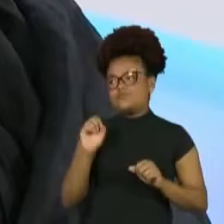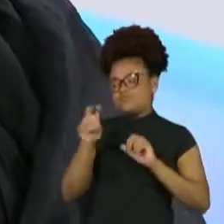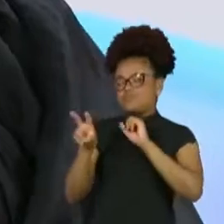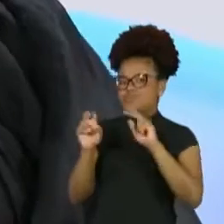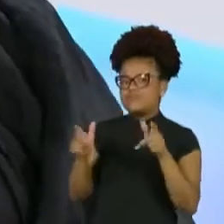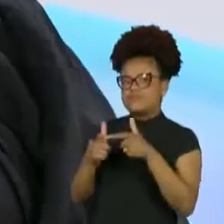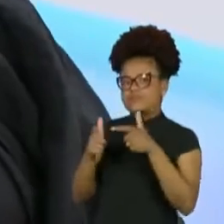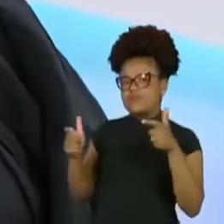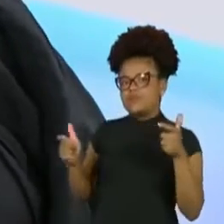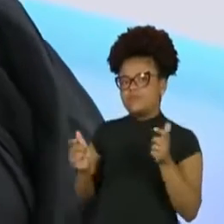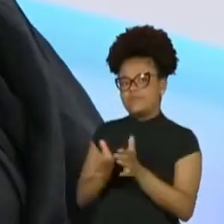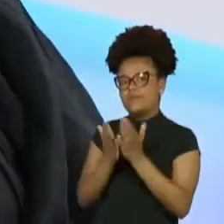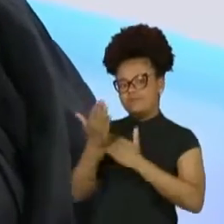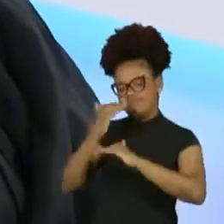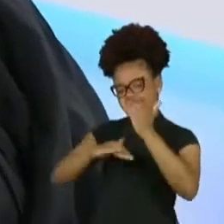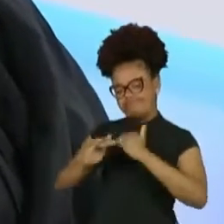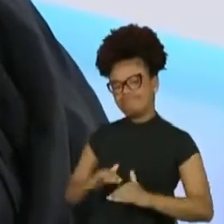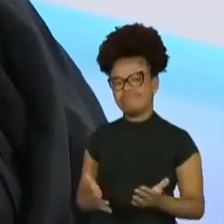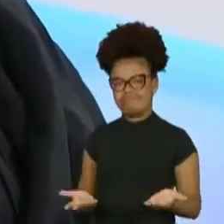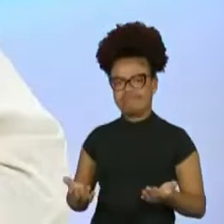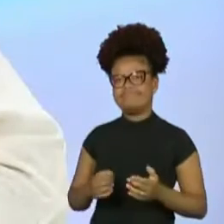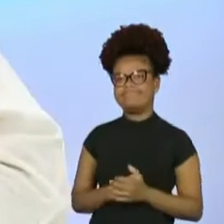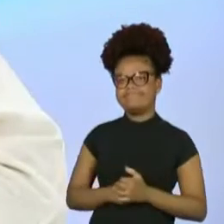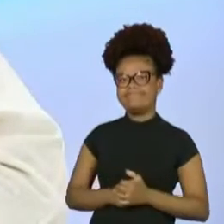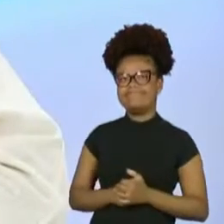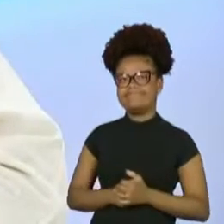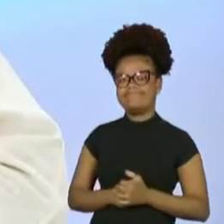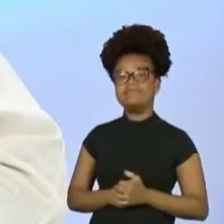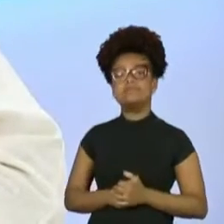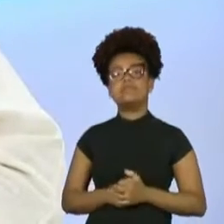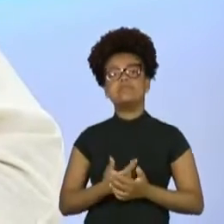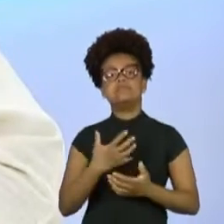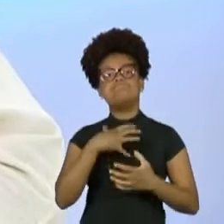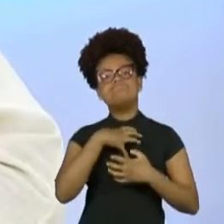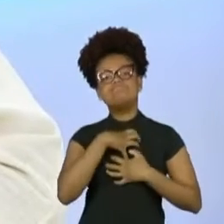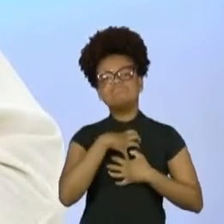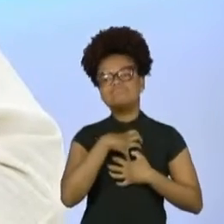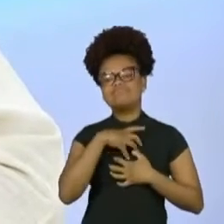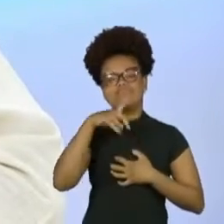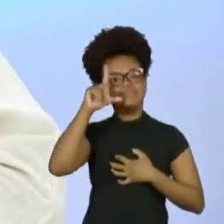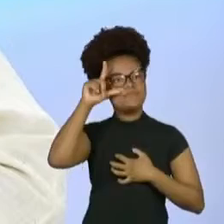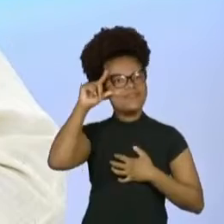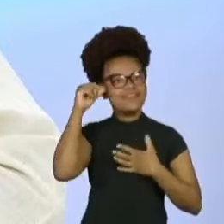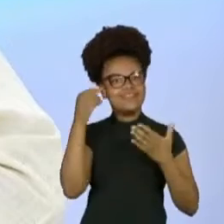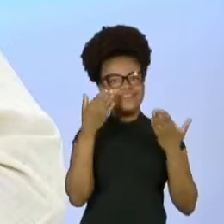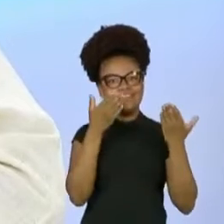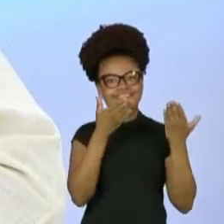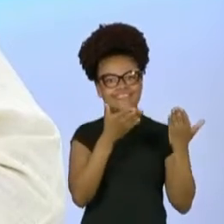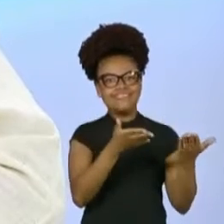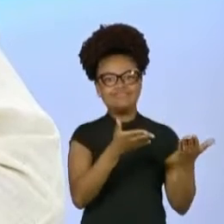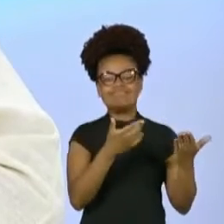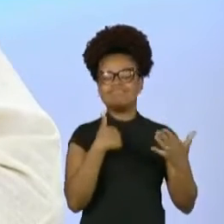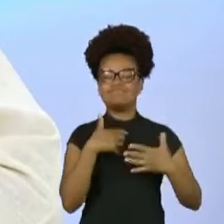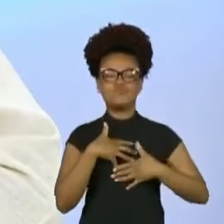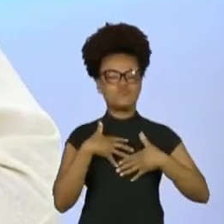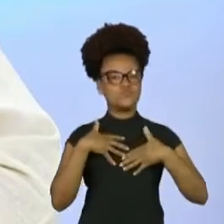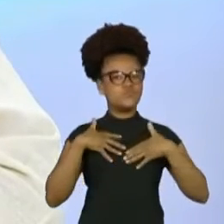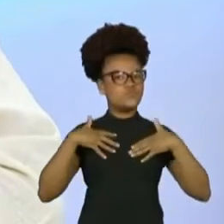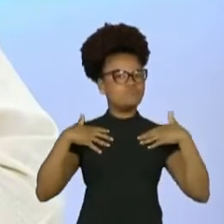Luanda, por favor. Zezé, é uma honra estar aqui com você, começar a semana conversando com você.